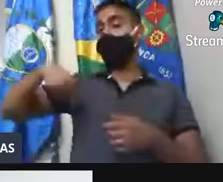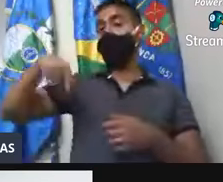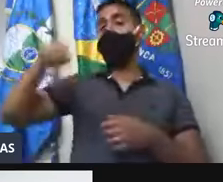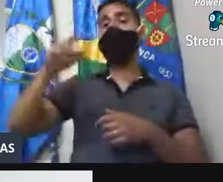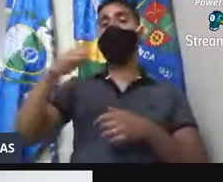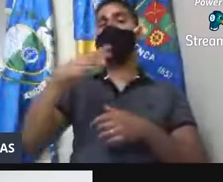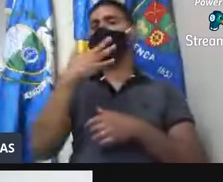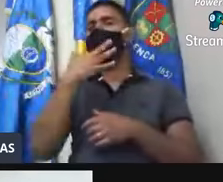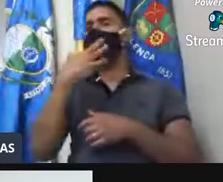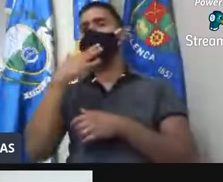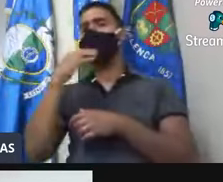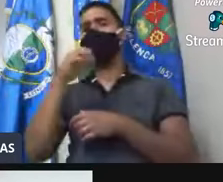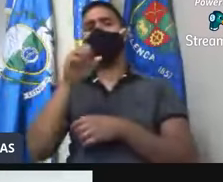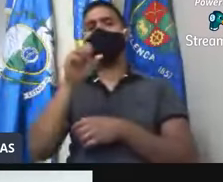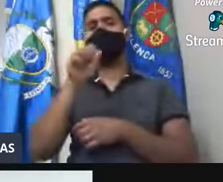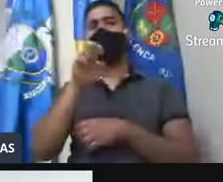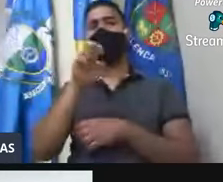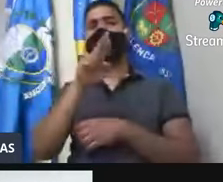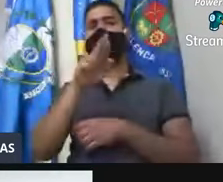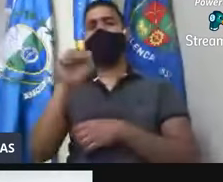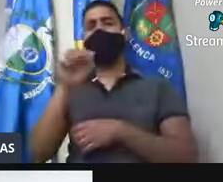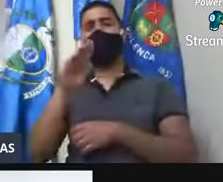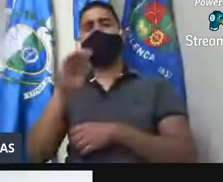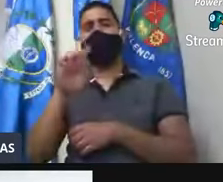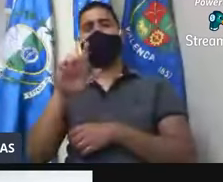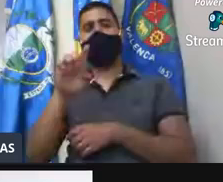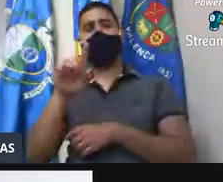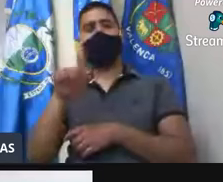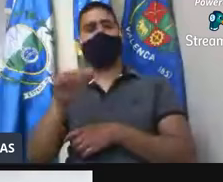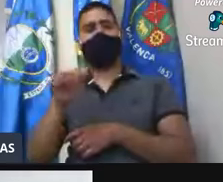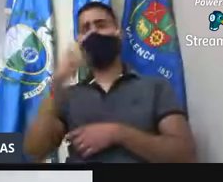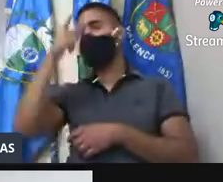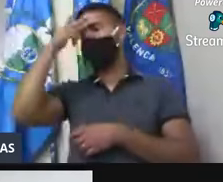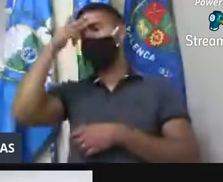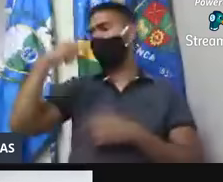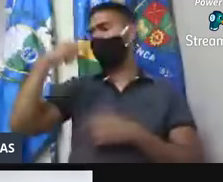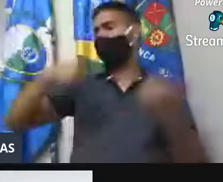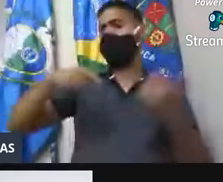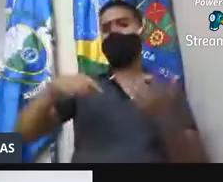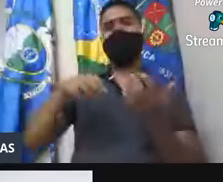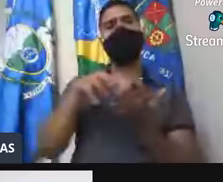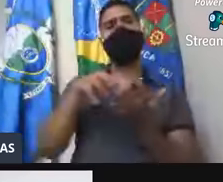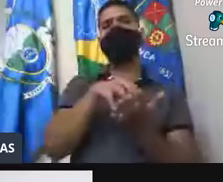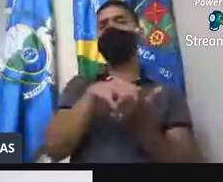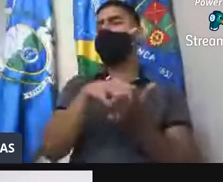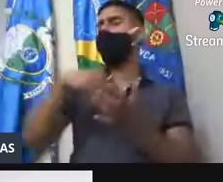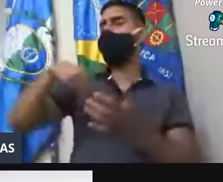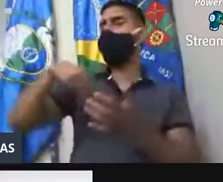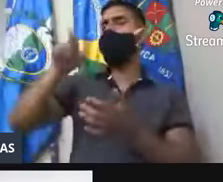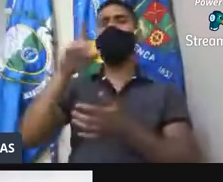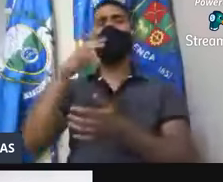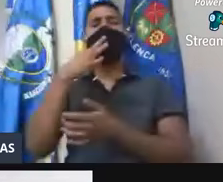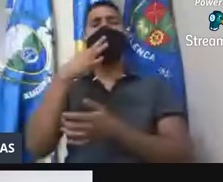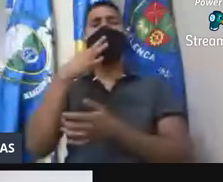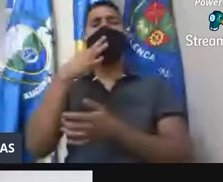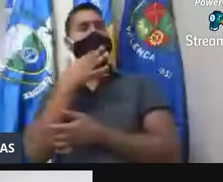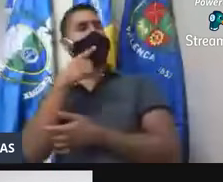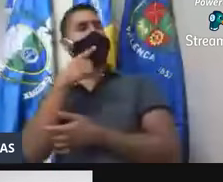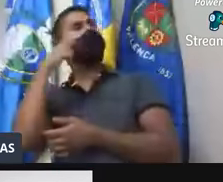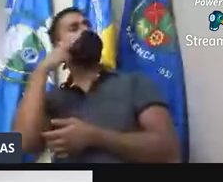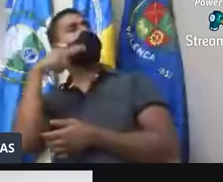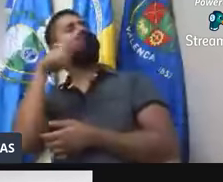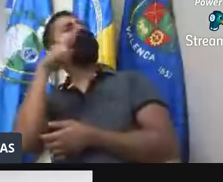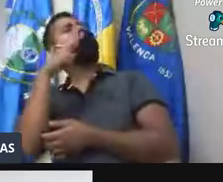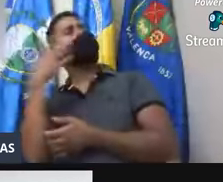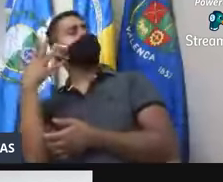por todas as pessoas e por todos os turistas que estão em conservatório, muitas das vezes passam pela RJ, mas muitas